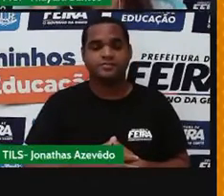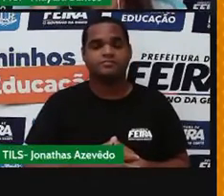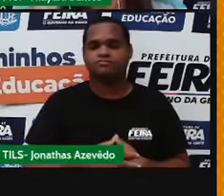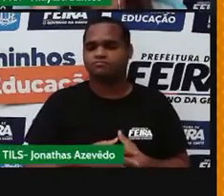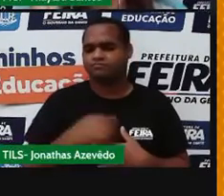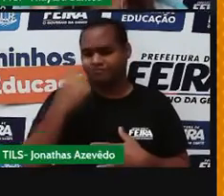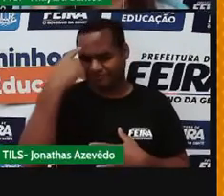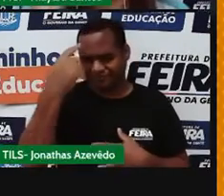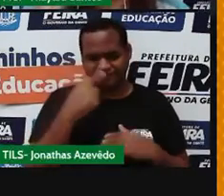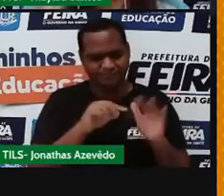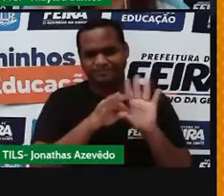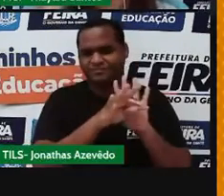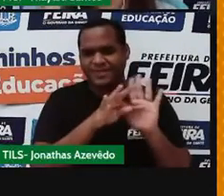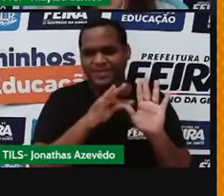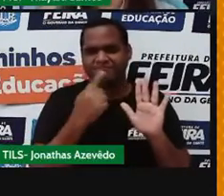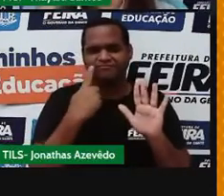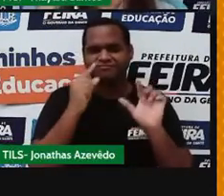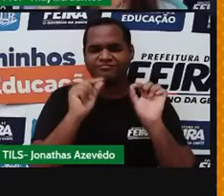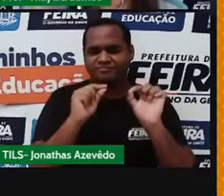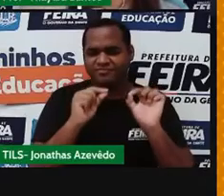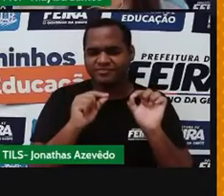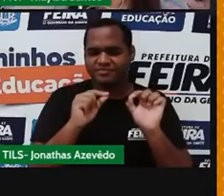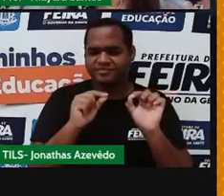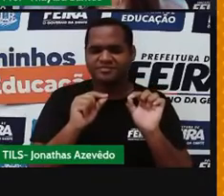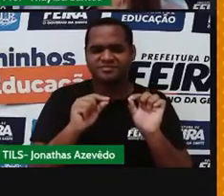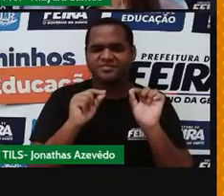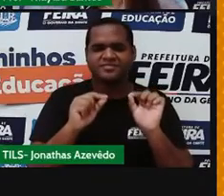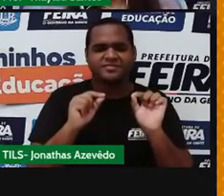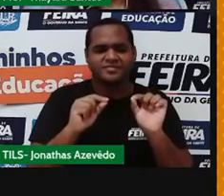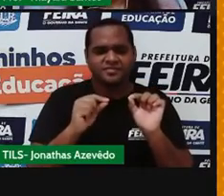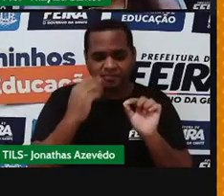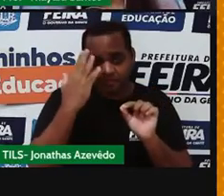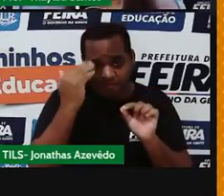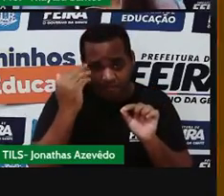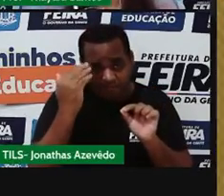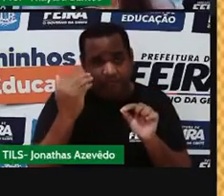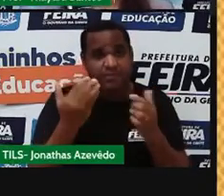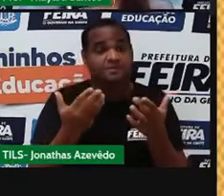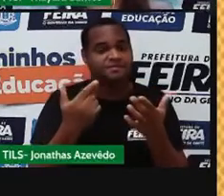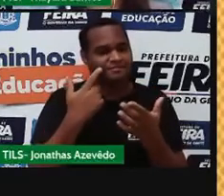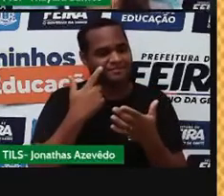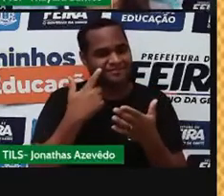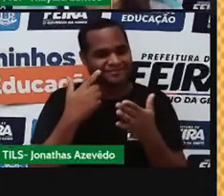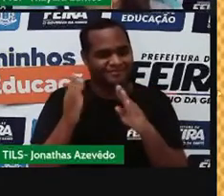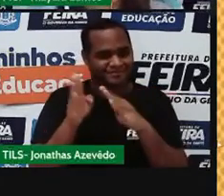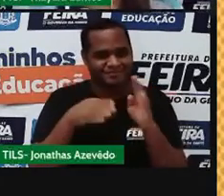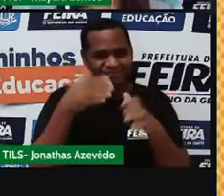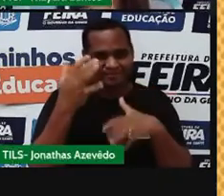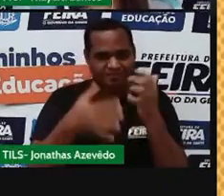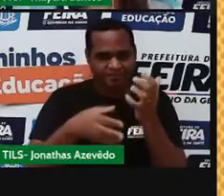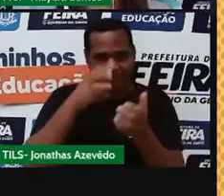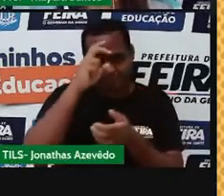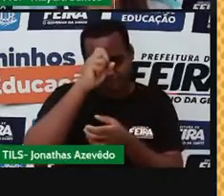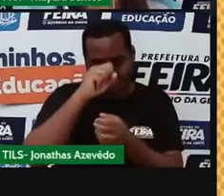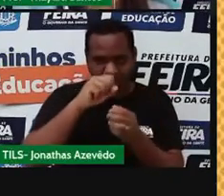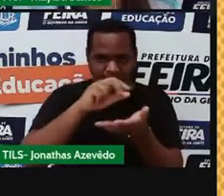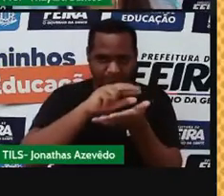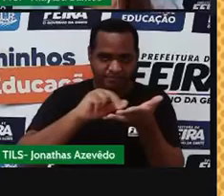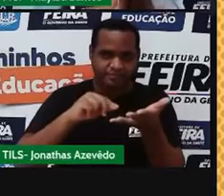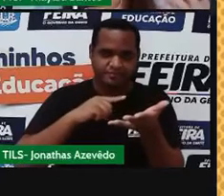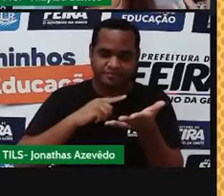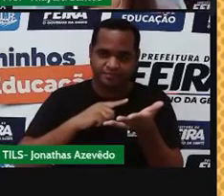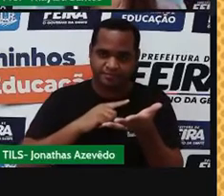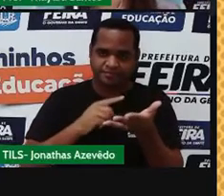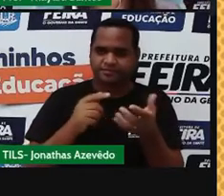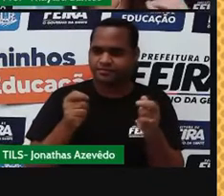E a tabela periódica, o que é essa tal dessa tabela periódica? Vamos ver agora. A tabela periódica, a